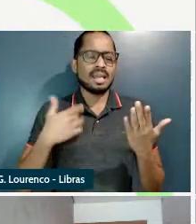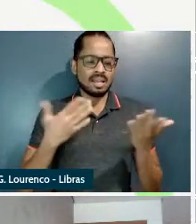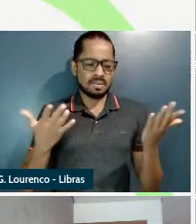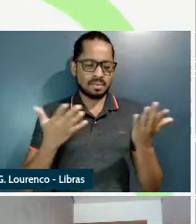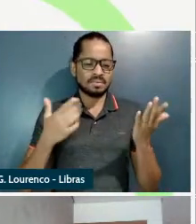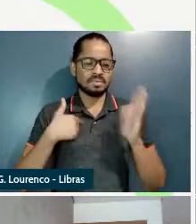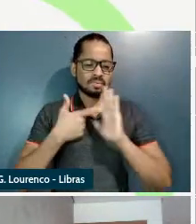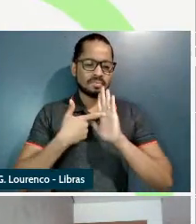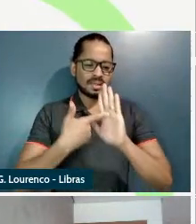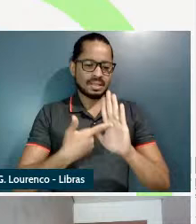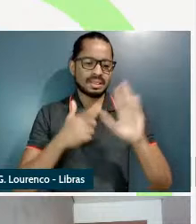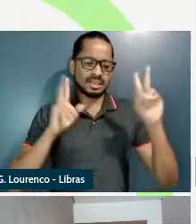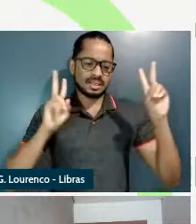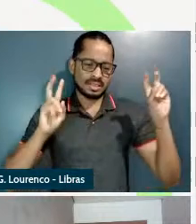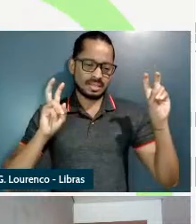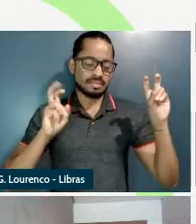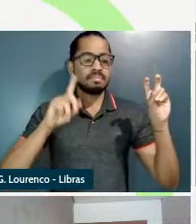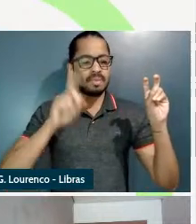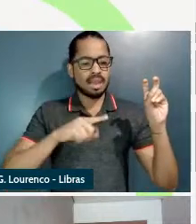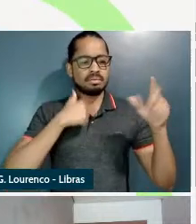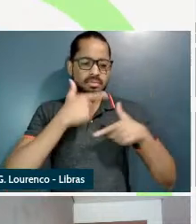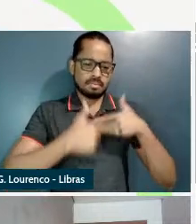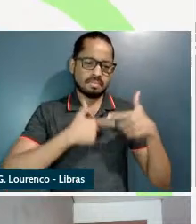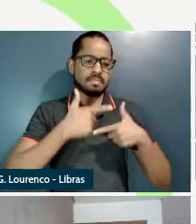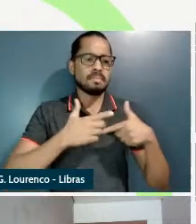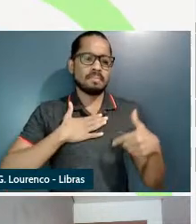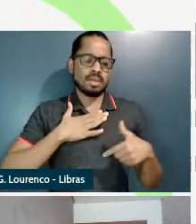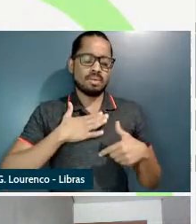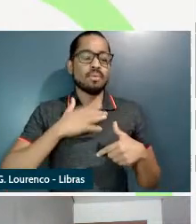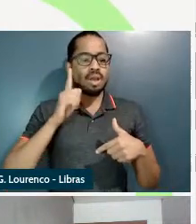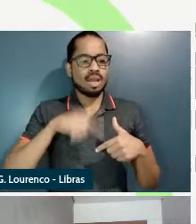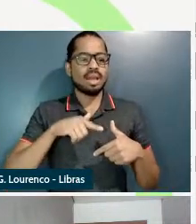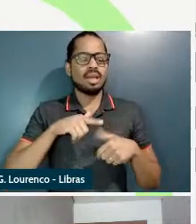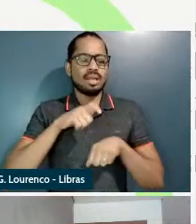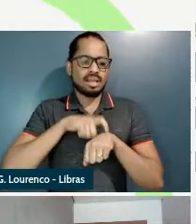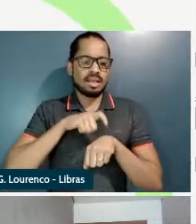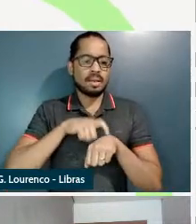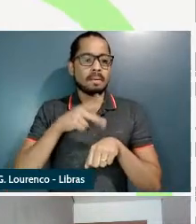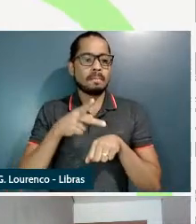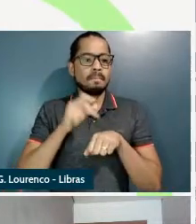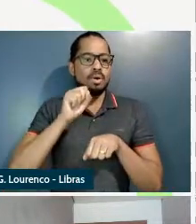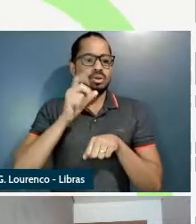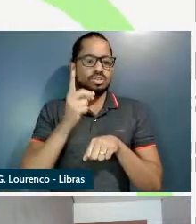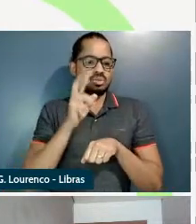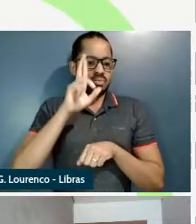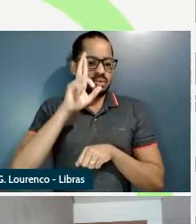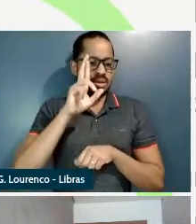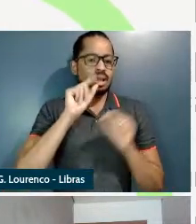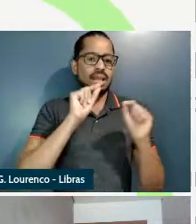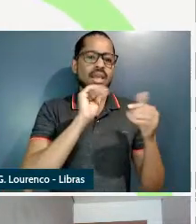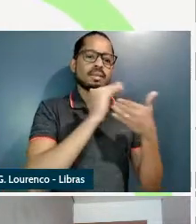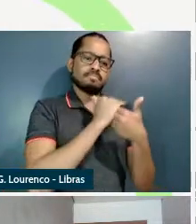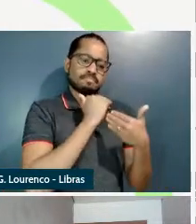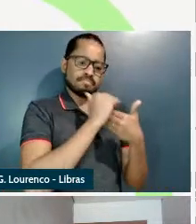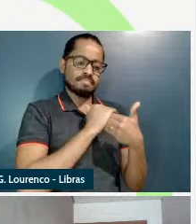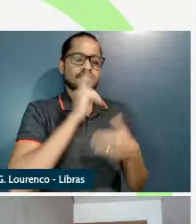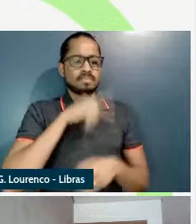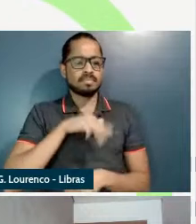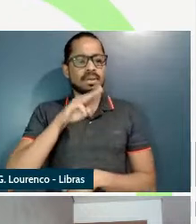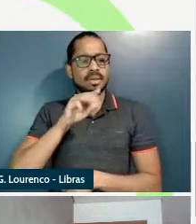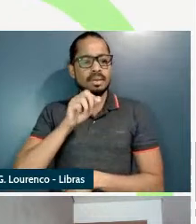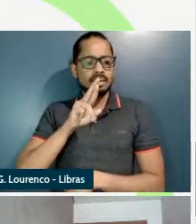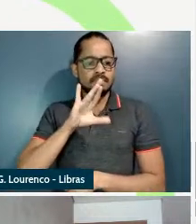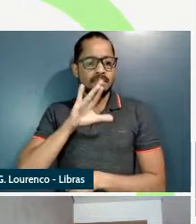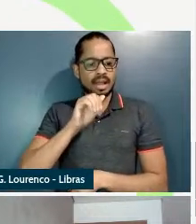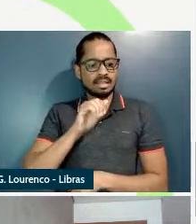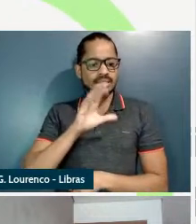hoje ele foi desenvolvido por mim durante o meu estágio de pós doutorado na UFMG sobre a supervisão da professora Márcia cansado também